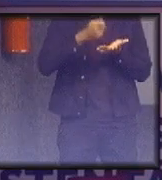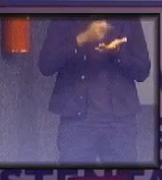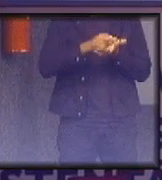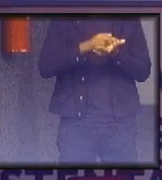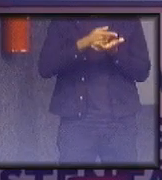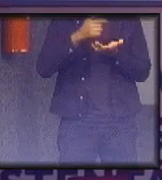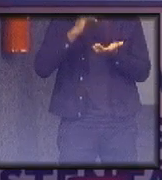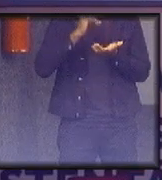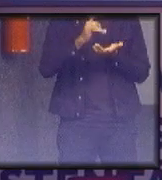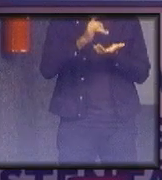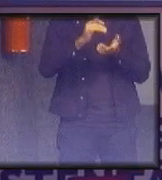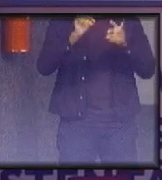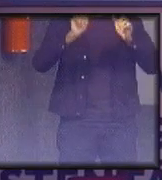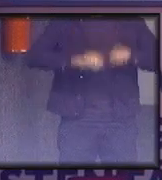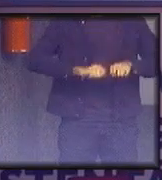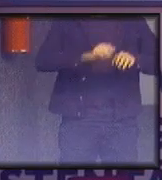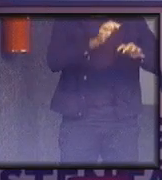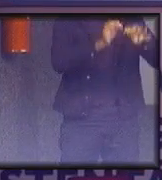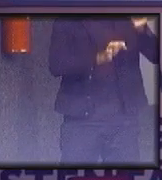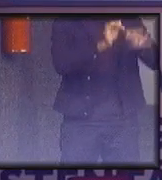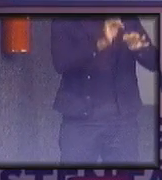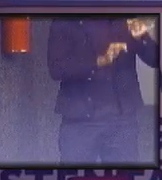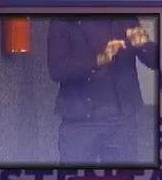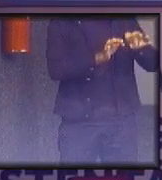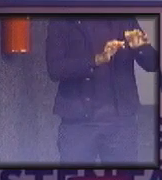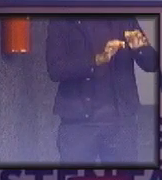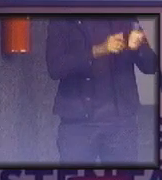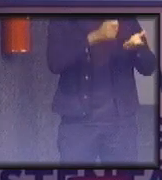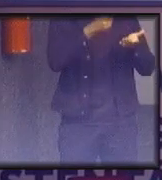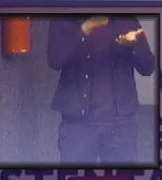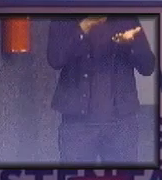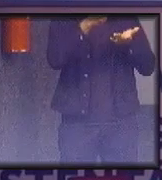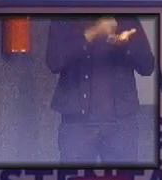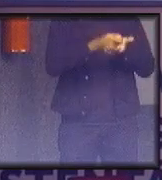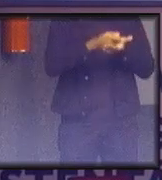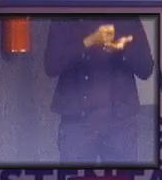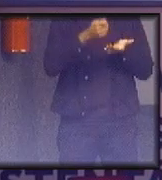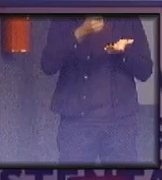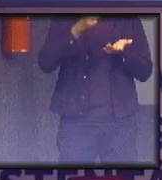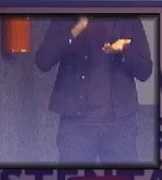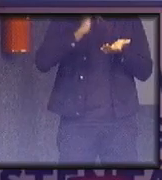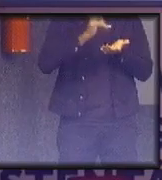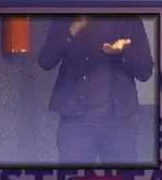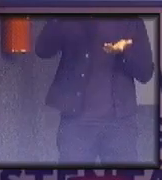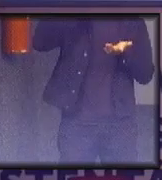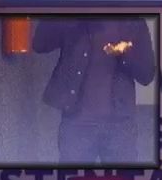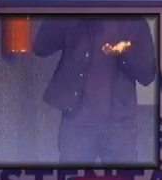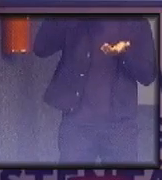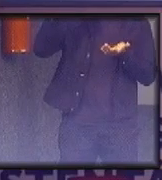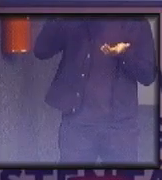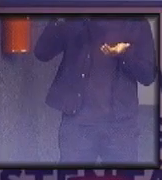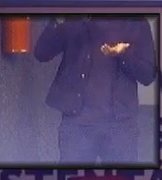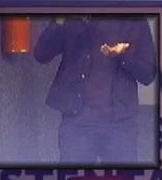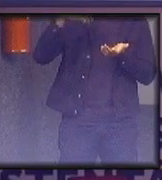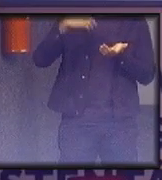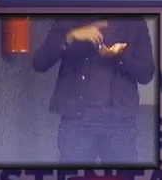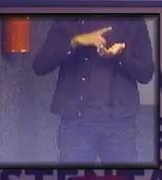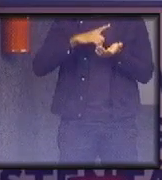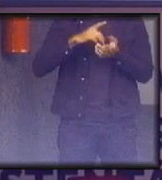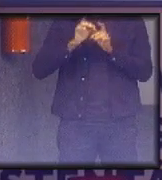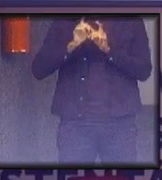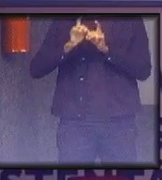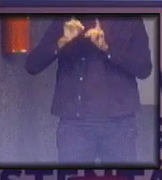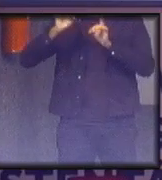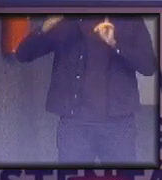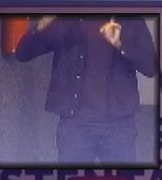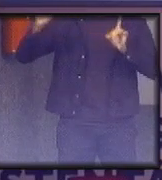o poder judiciário comprar energia solar gerada de maneira distante